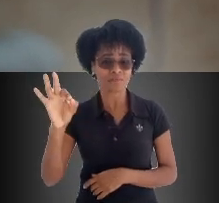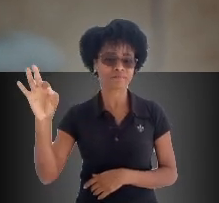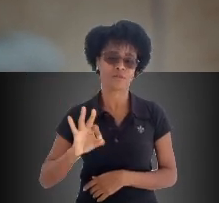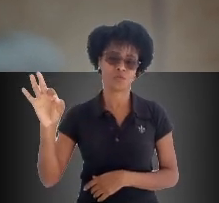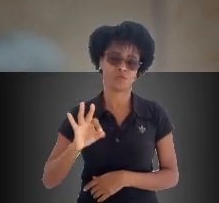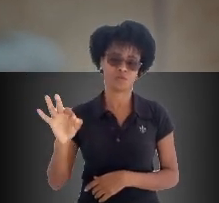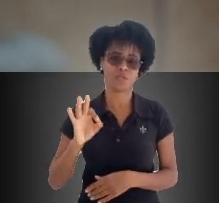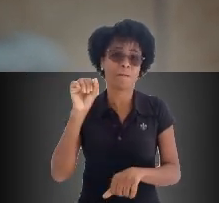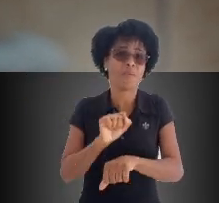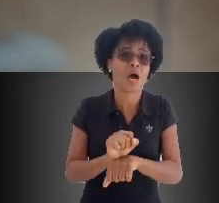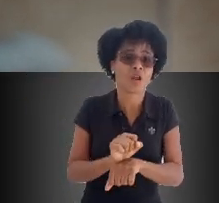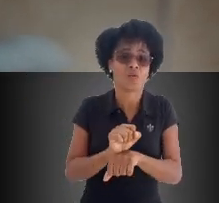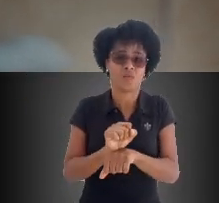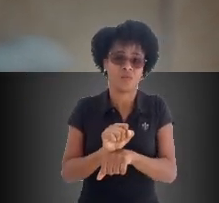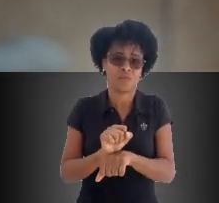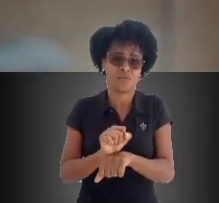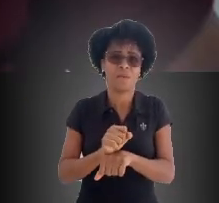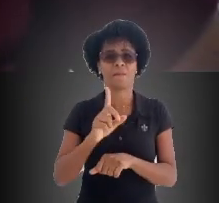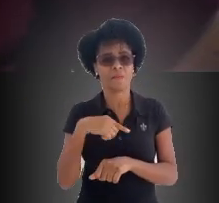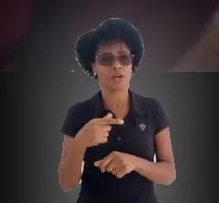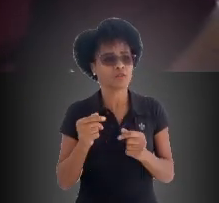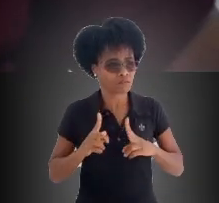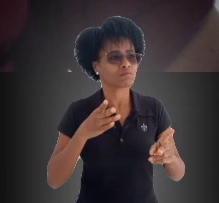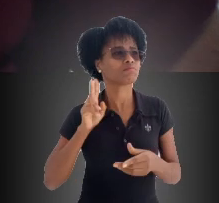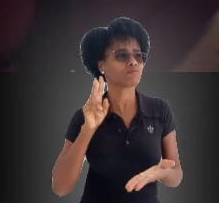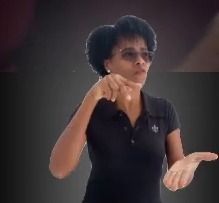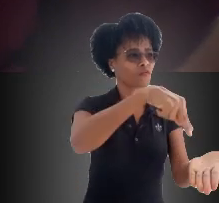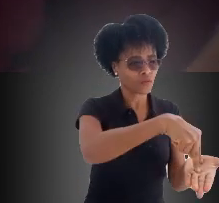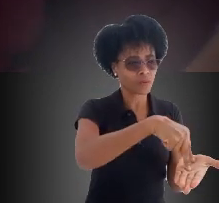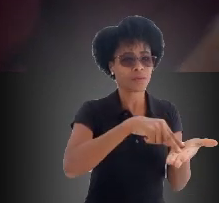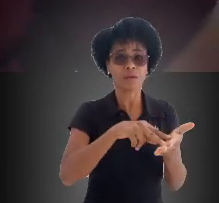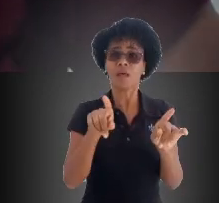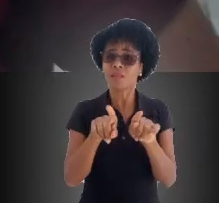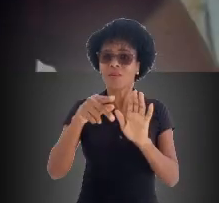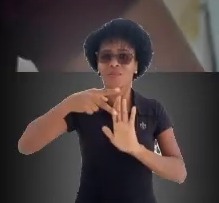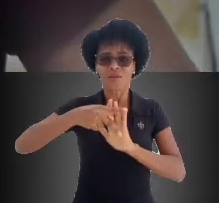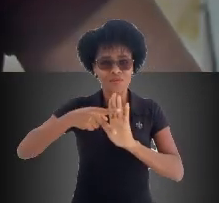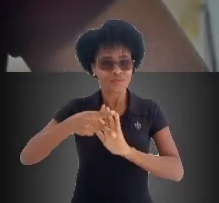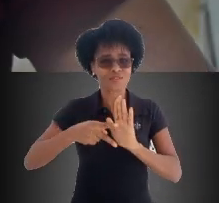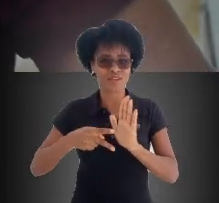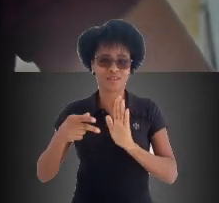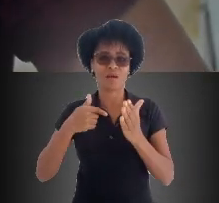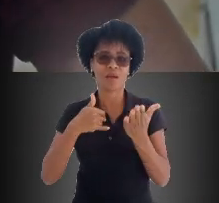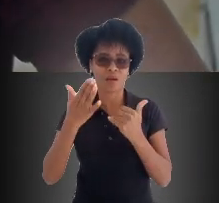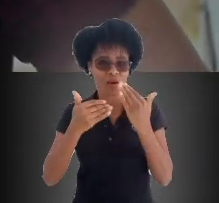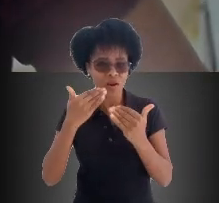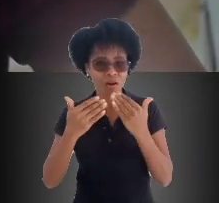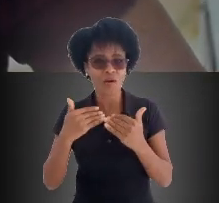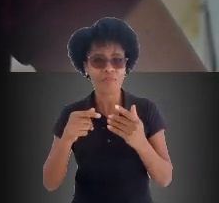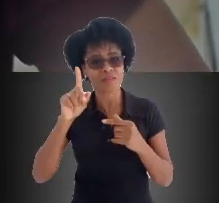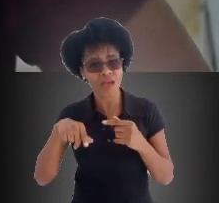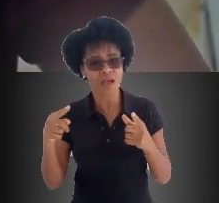começou a acostumar e foi superando gradativamente. O projeto Comida e Saúde em Tempos de Coronavírus foi